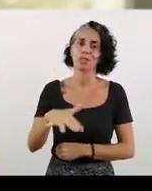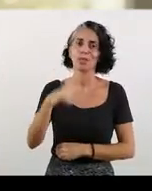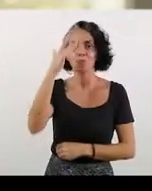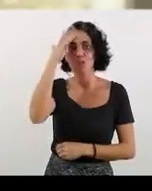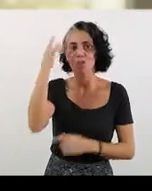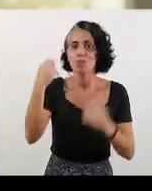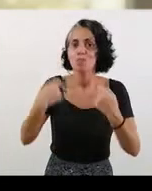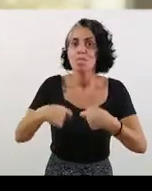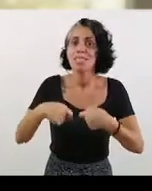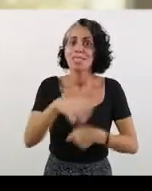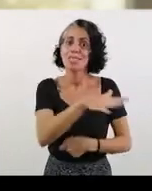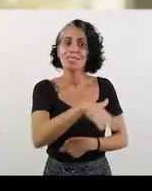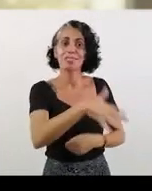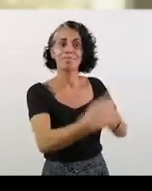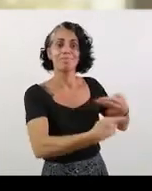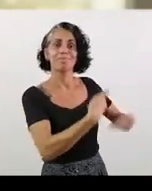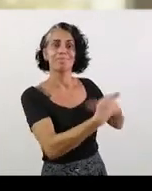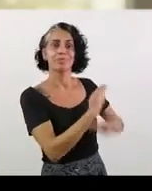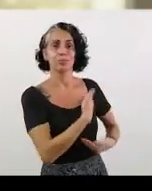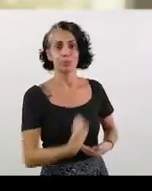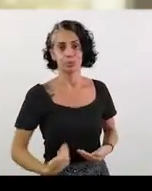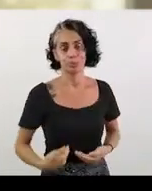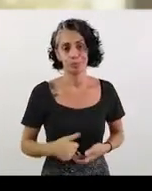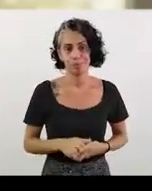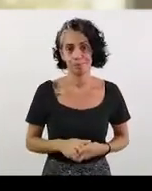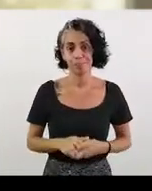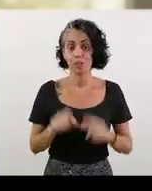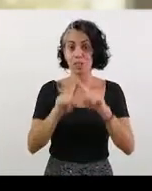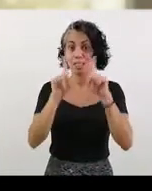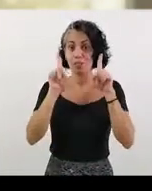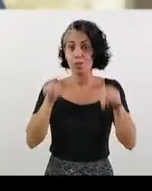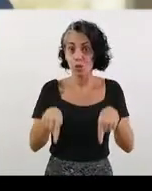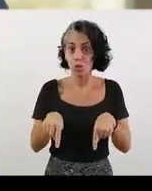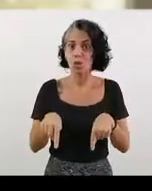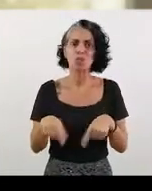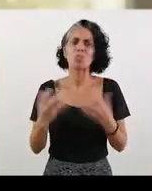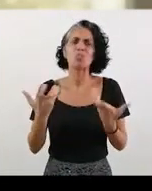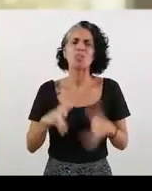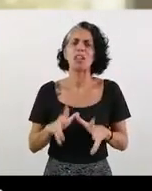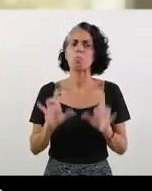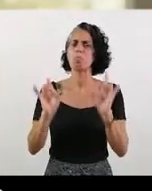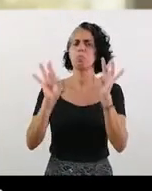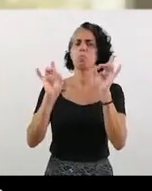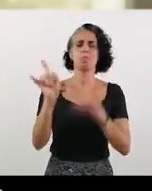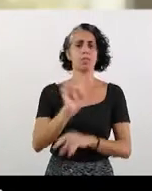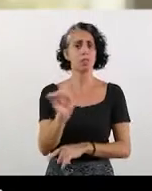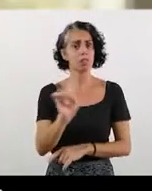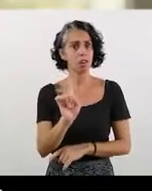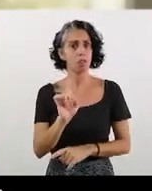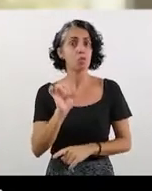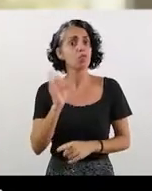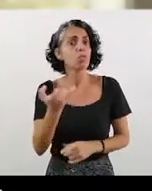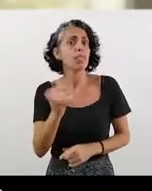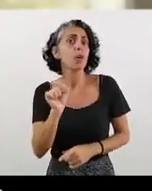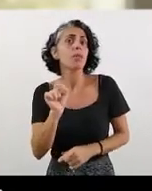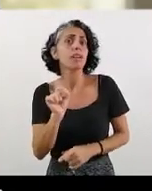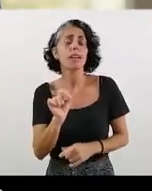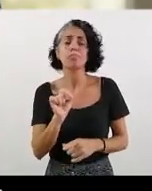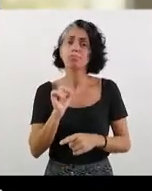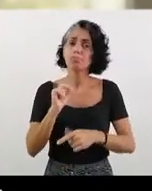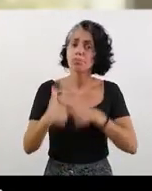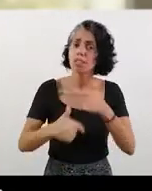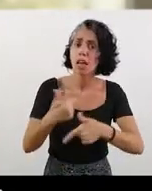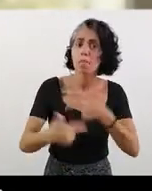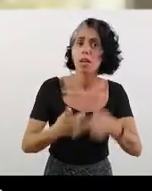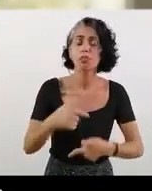mais precisam dos serviços públicos. Os nossos servidores não querem nenhum tipo de privilégio. Como todo trabalhador, eles merecem